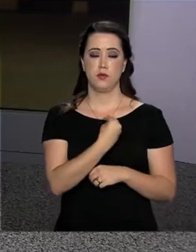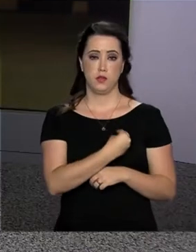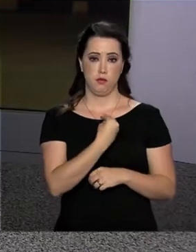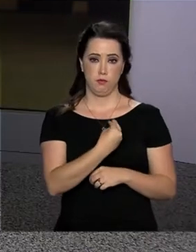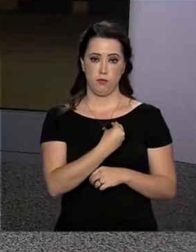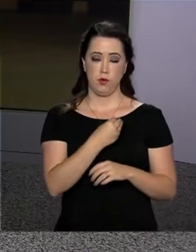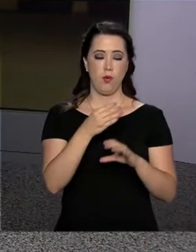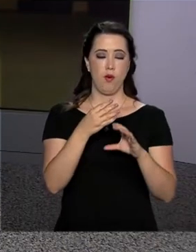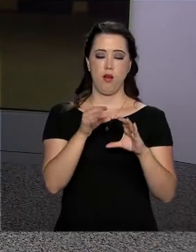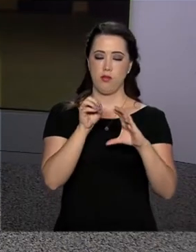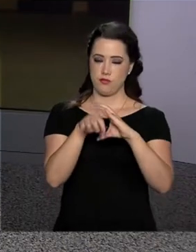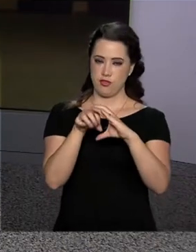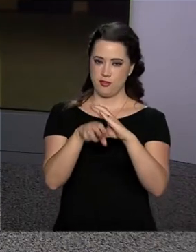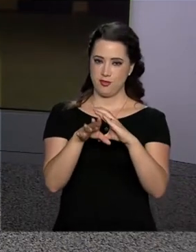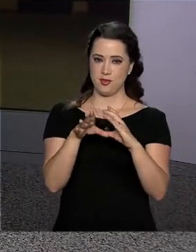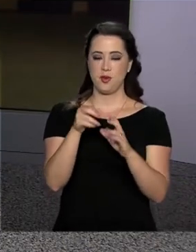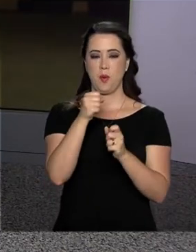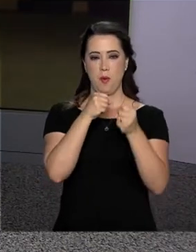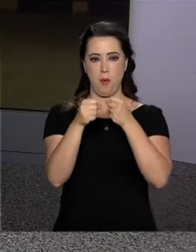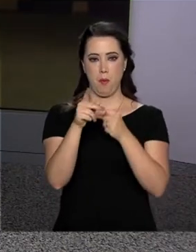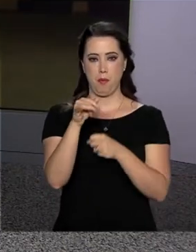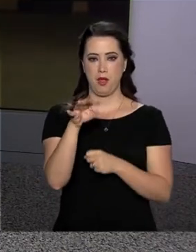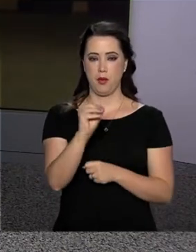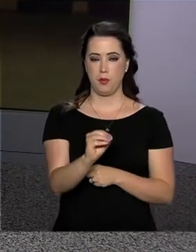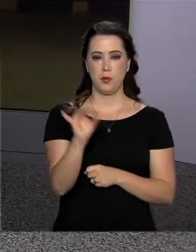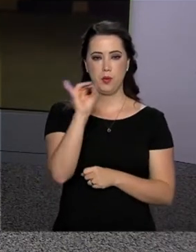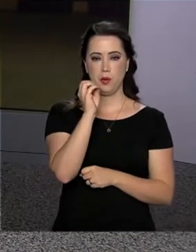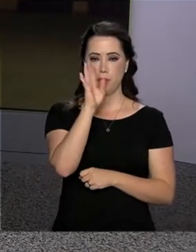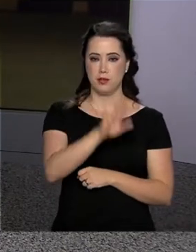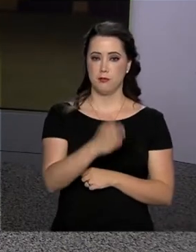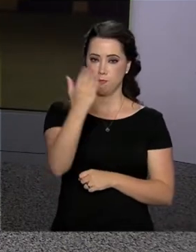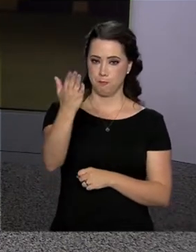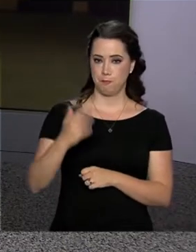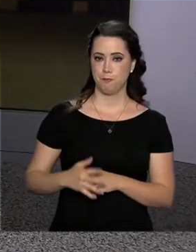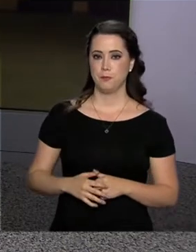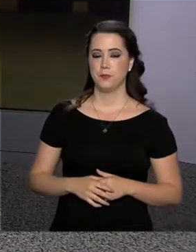Pablo Mundim, que tem os detalhes. Olá, Pablo, boa tarde pra você.